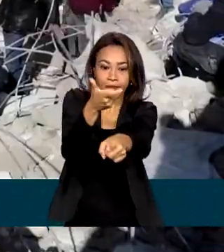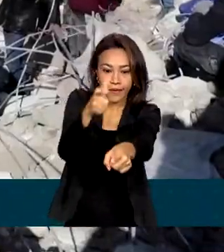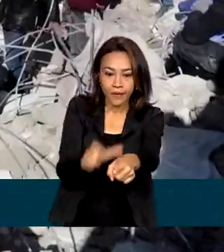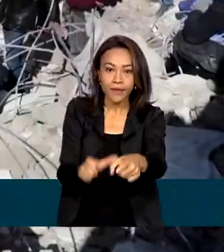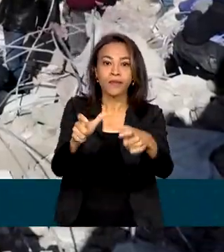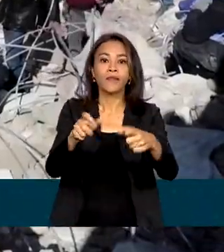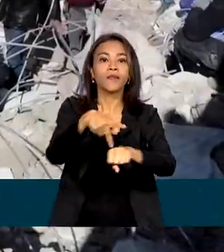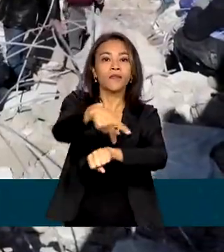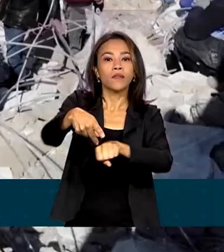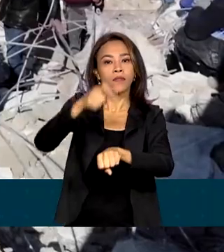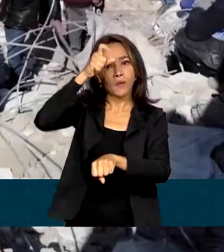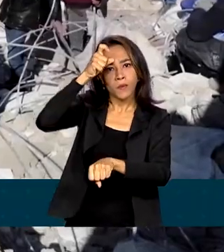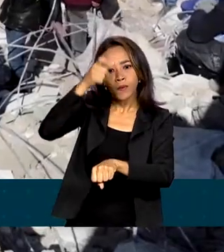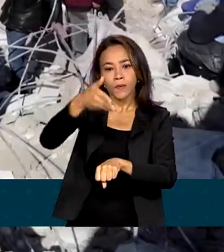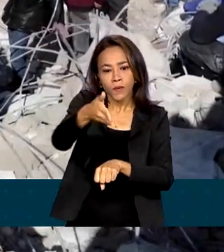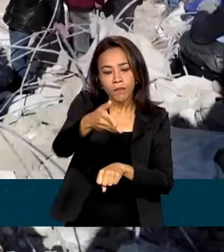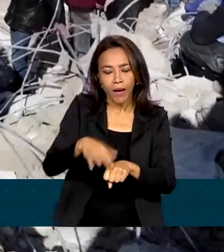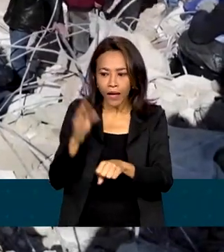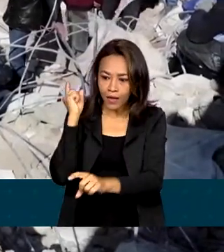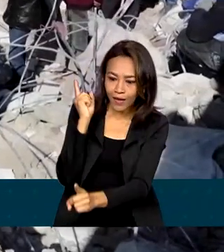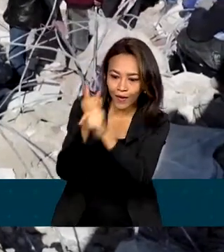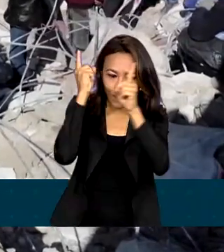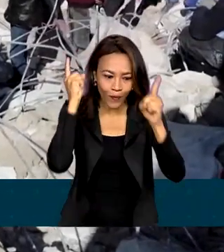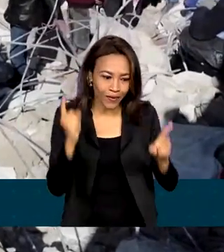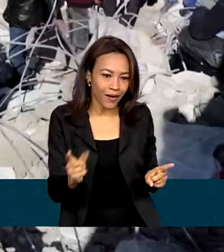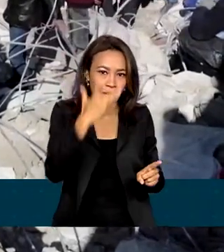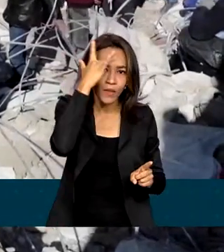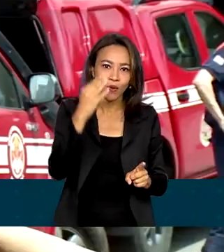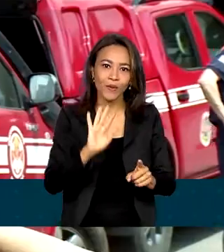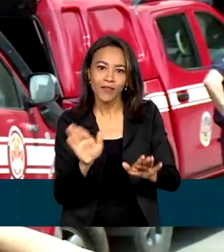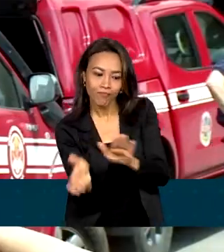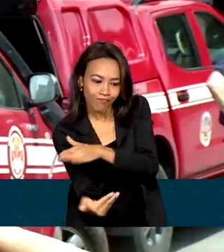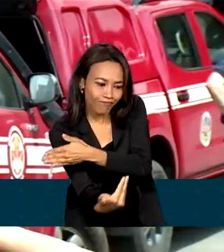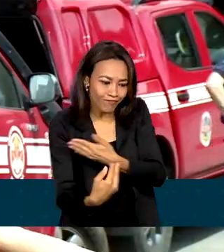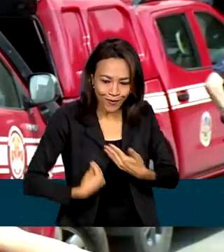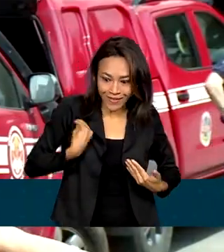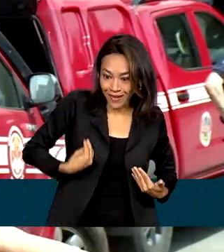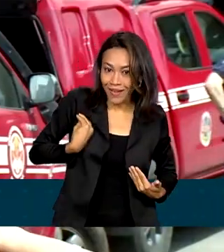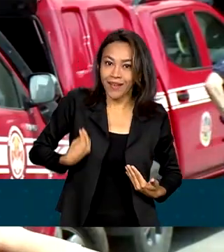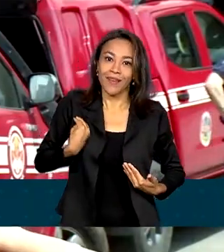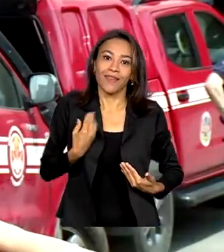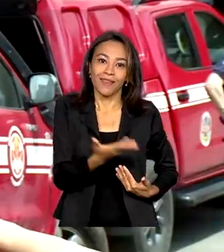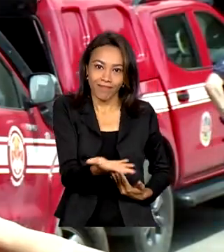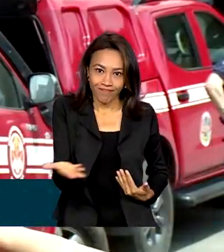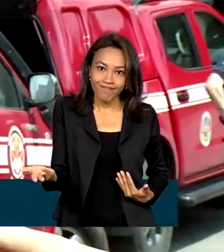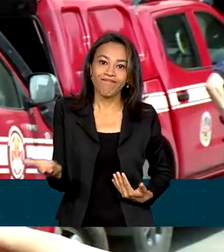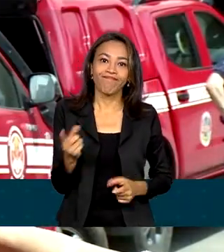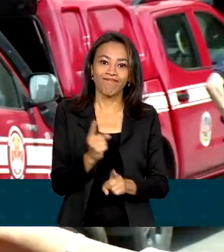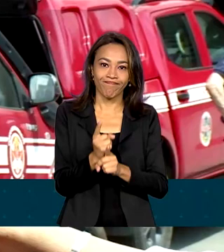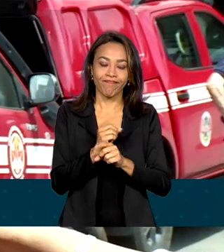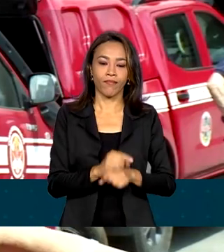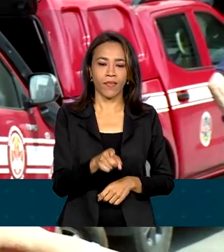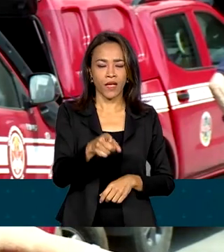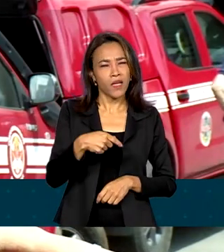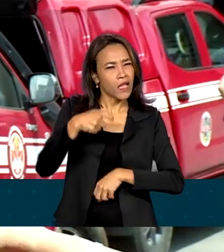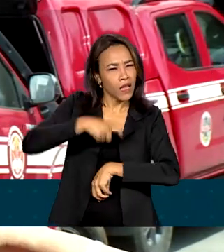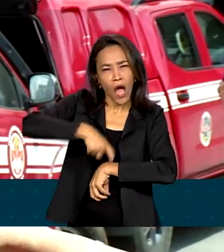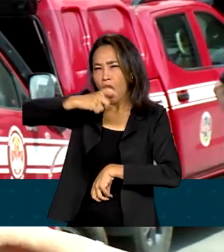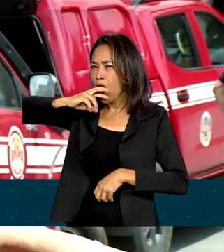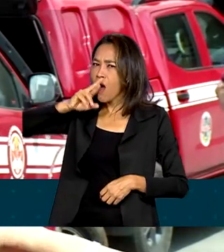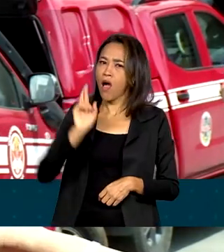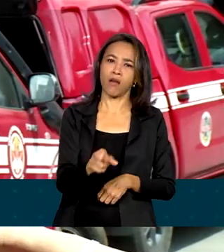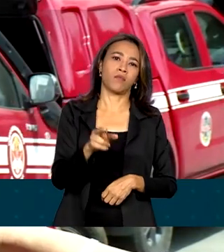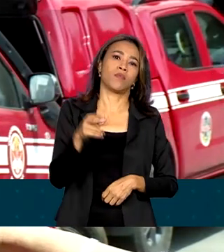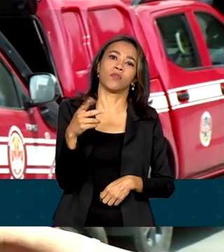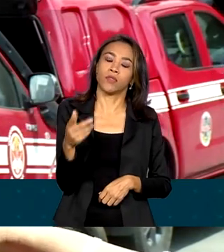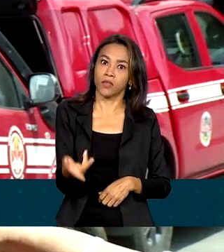o que amplia as chances de encontrar sobreviventes. O tempo-resposta é primordial nessa situação de